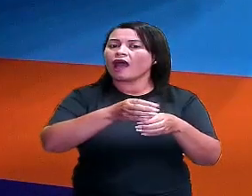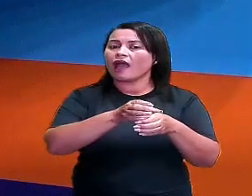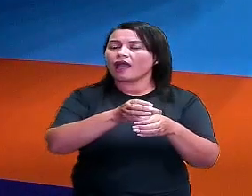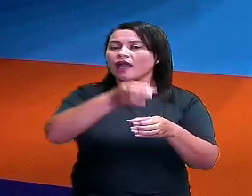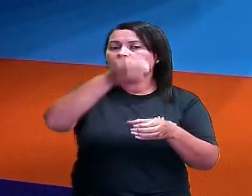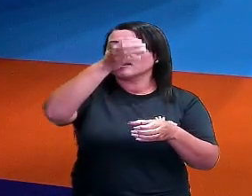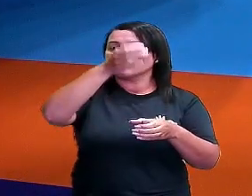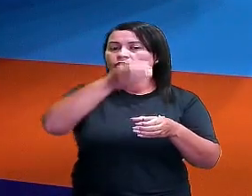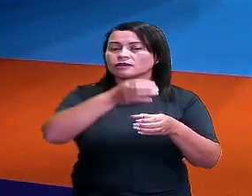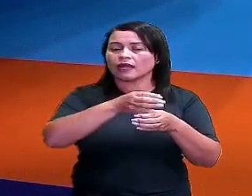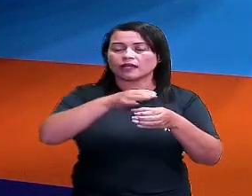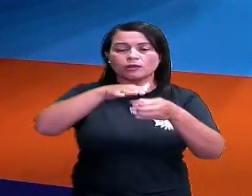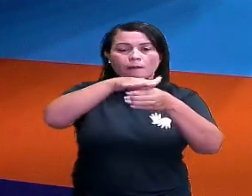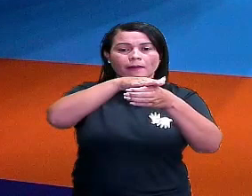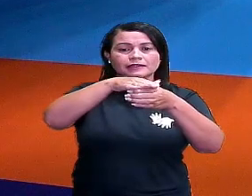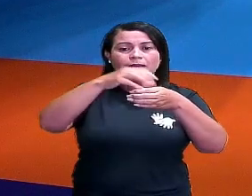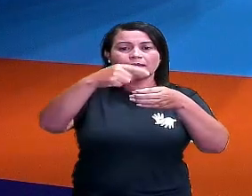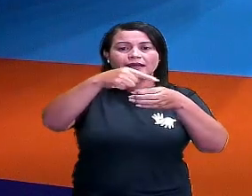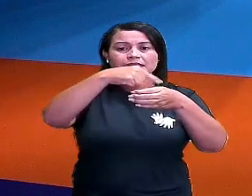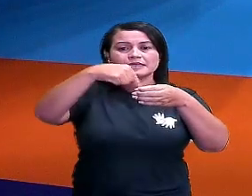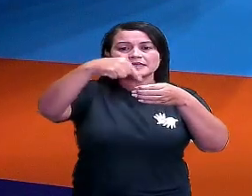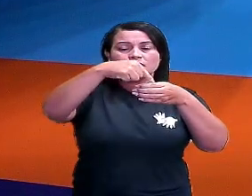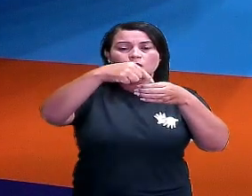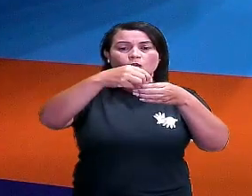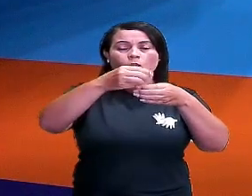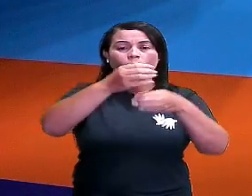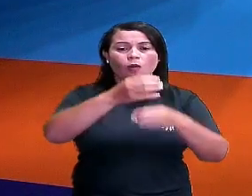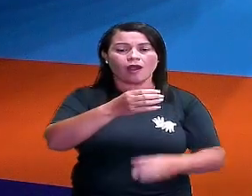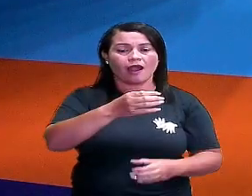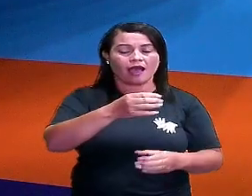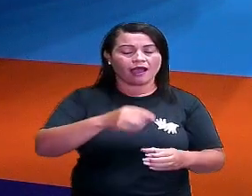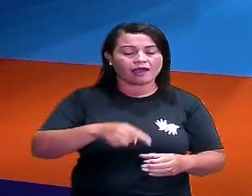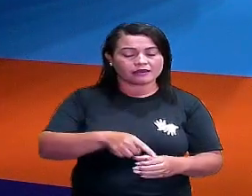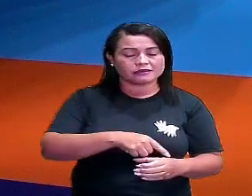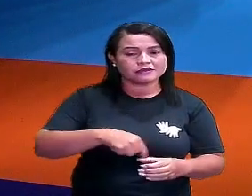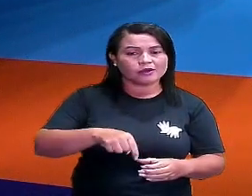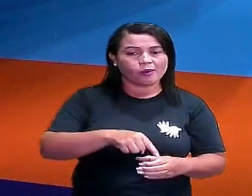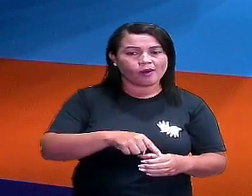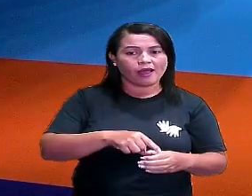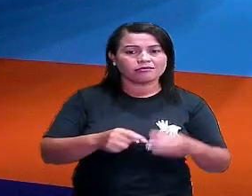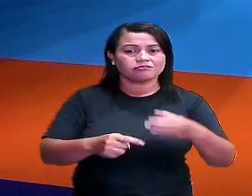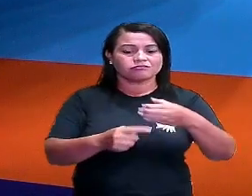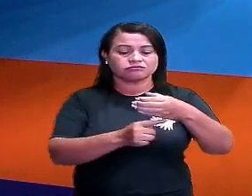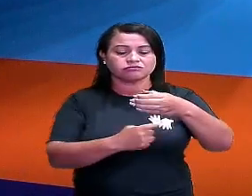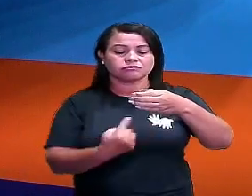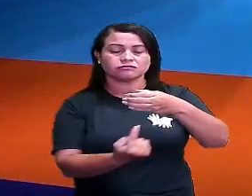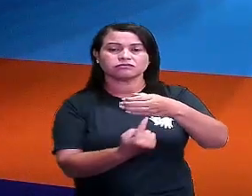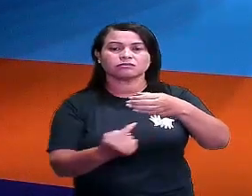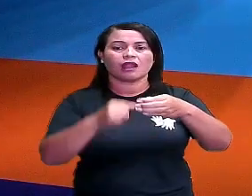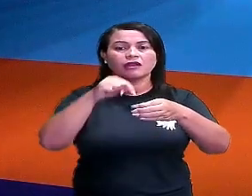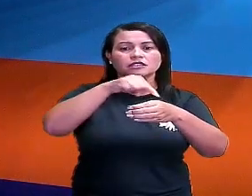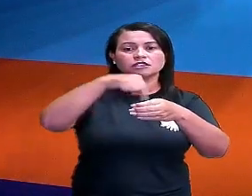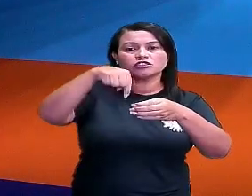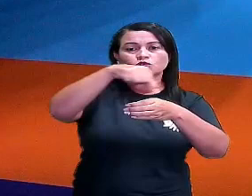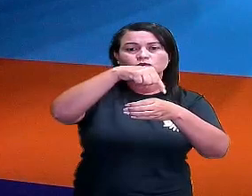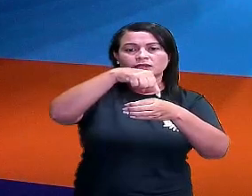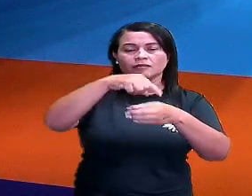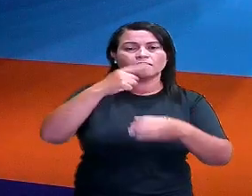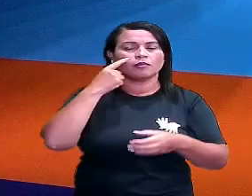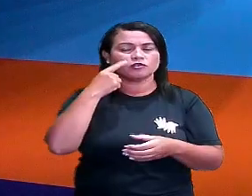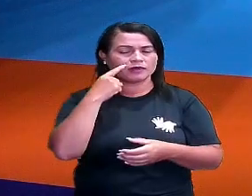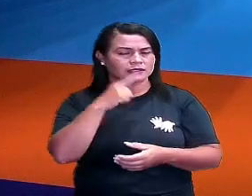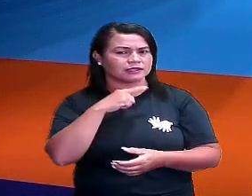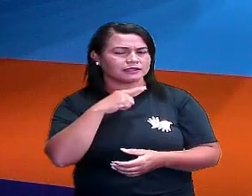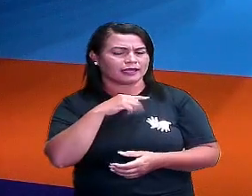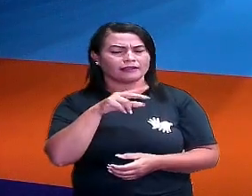mas as duas bases circulares, né? Que estão em planos distintos e paralelos. Ok? Então, vamos ver aí se